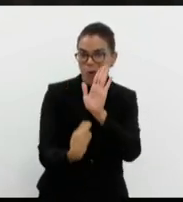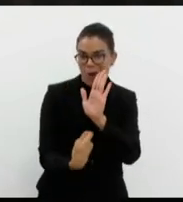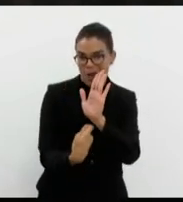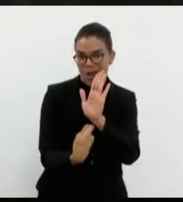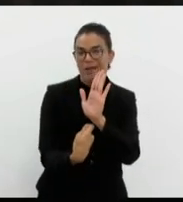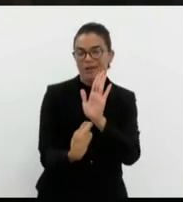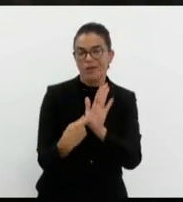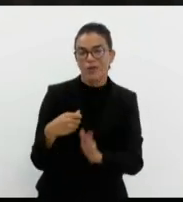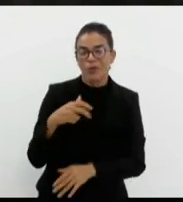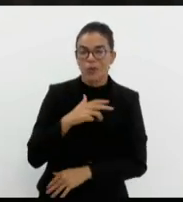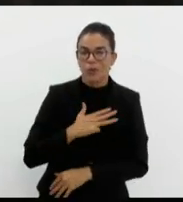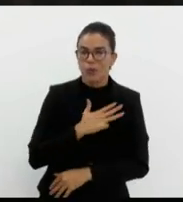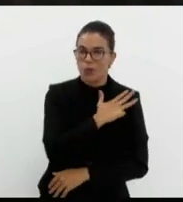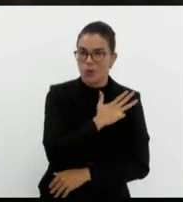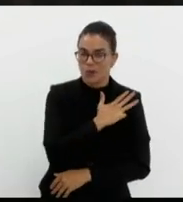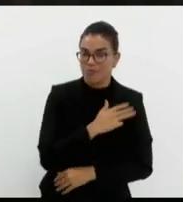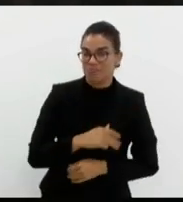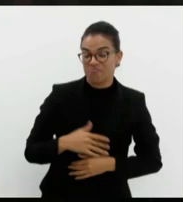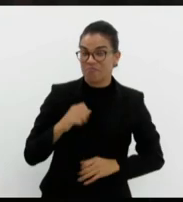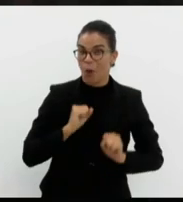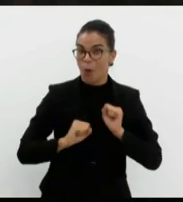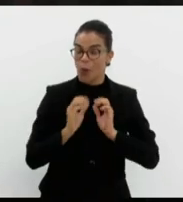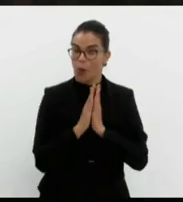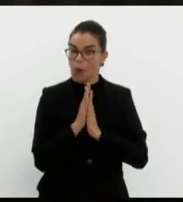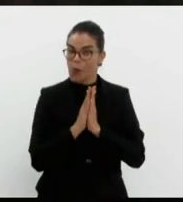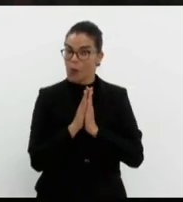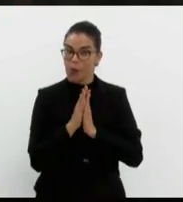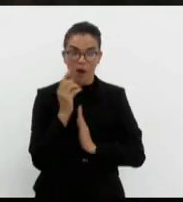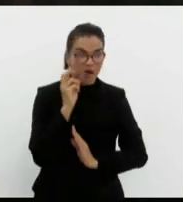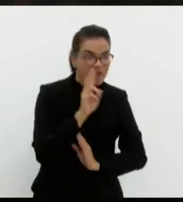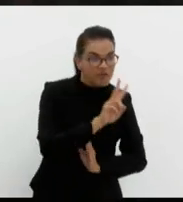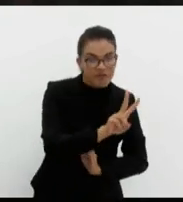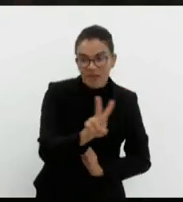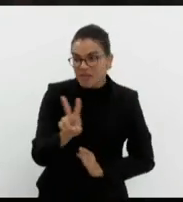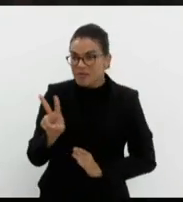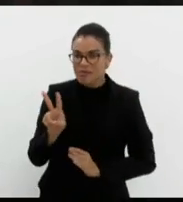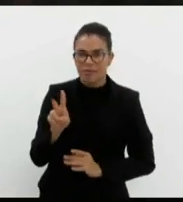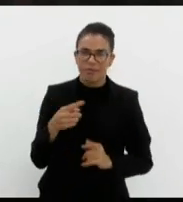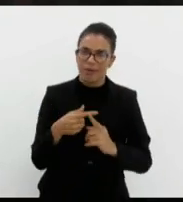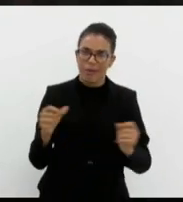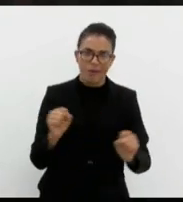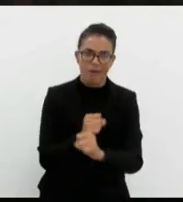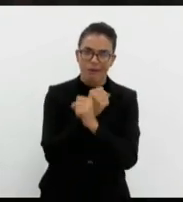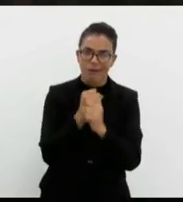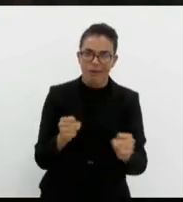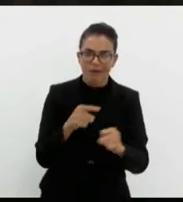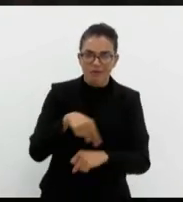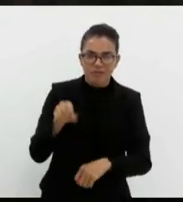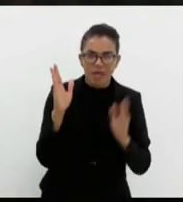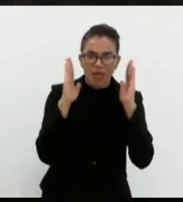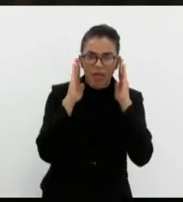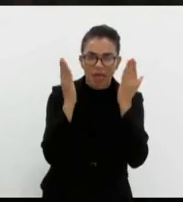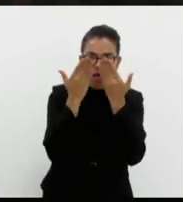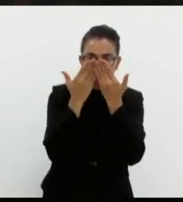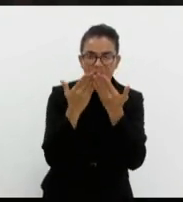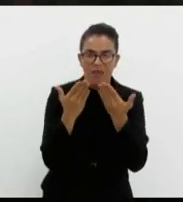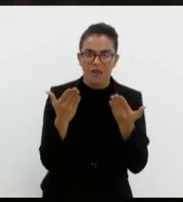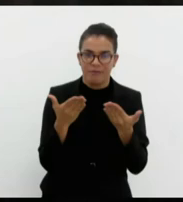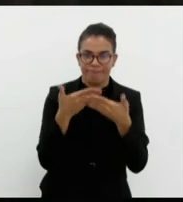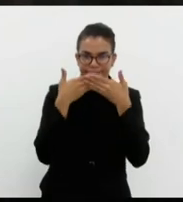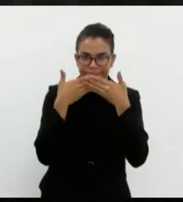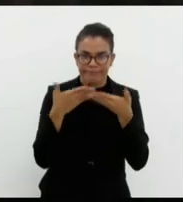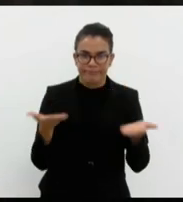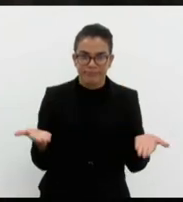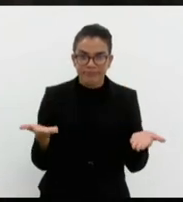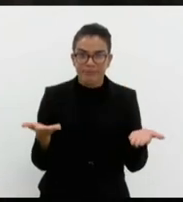Eu estou ansiosa, aos meus amigos de plenário também, porque não é possível que se vão se fingir de surdo, de mudo, de cego e não vão